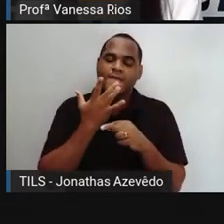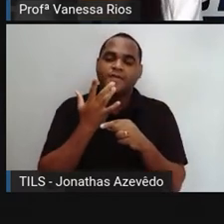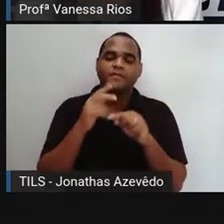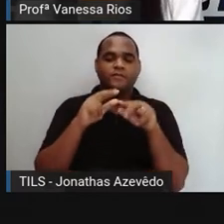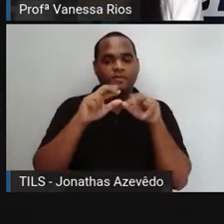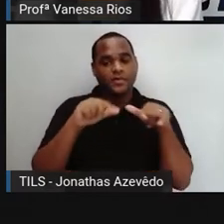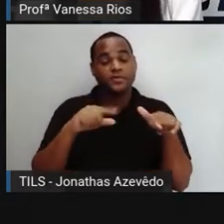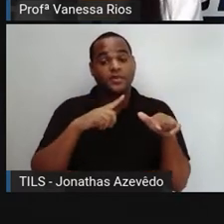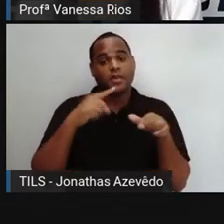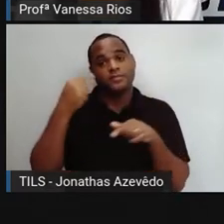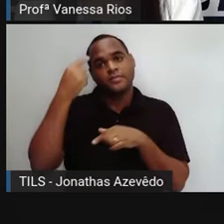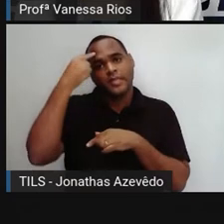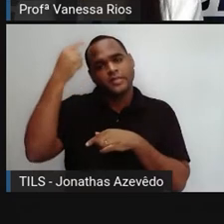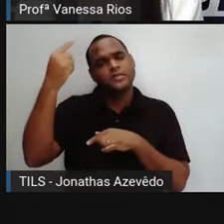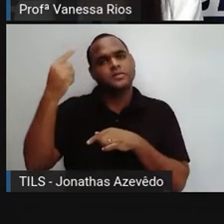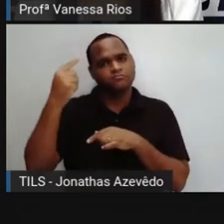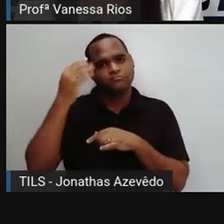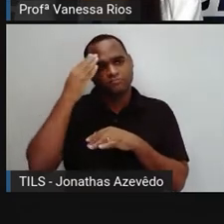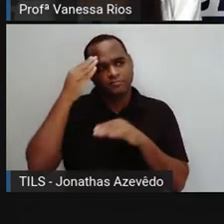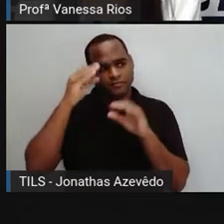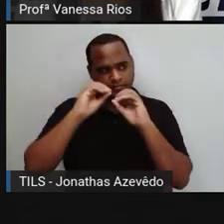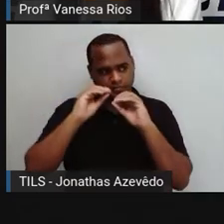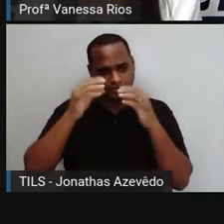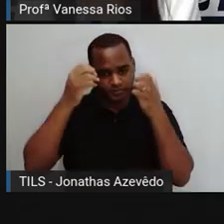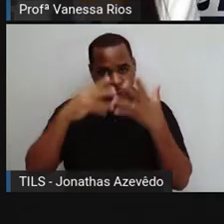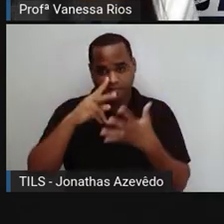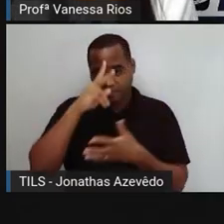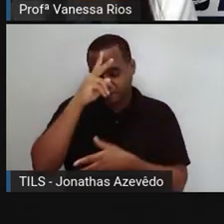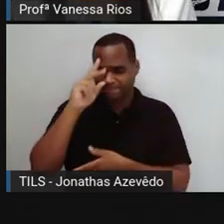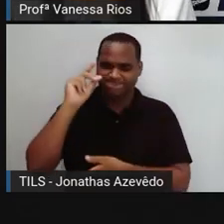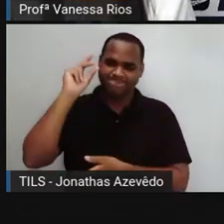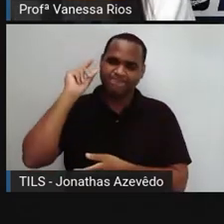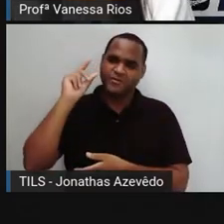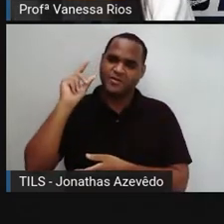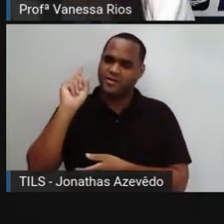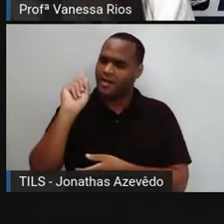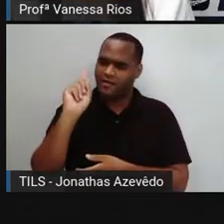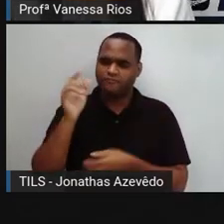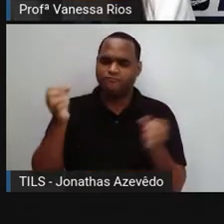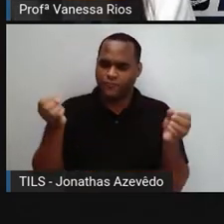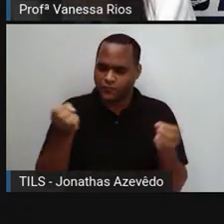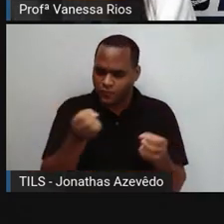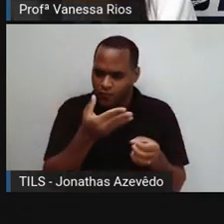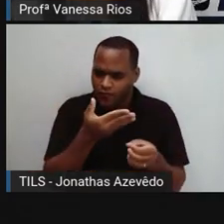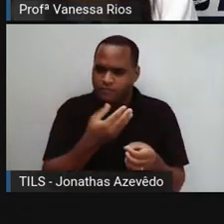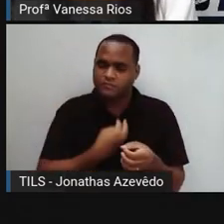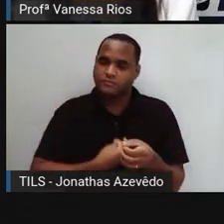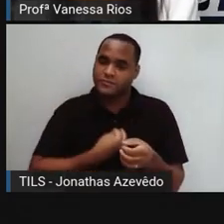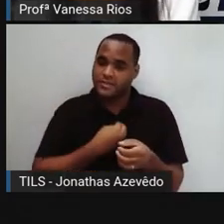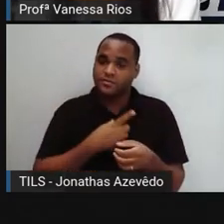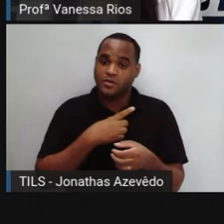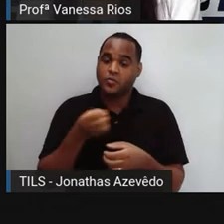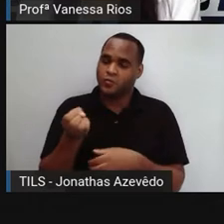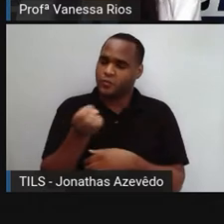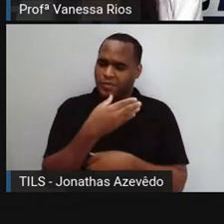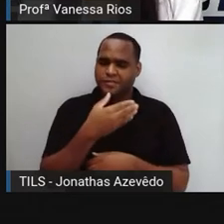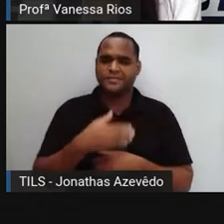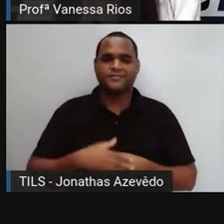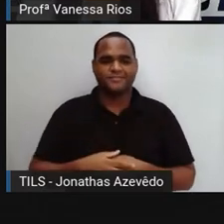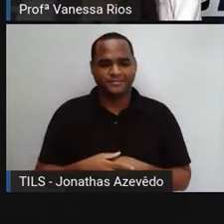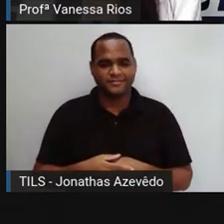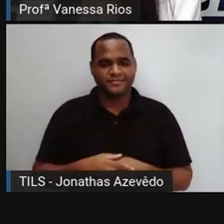Então, a gente já entende aí que retrata um momento histórico mais atual, mais recente, não é? Um momento